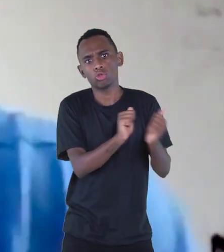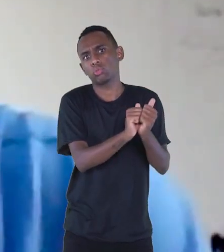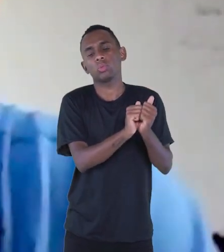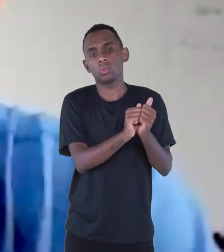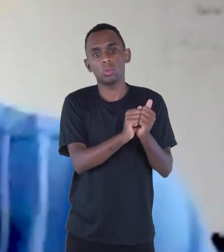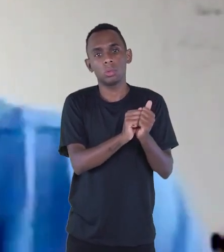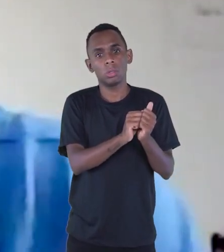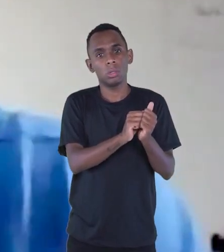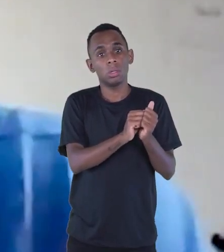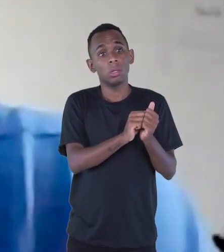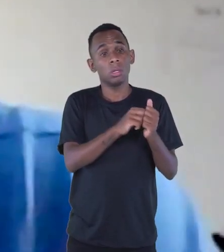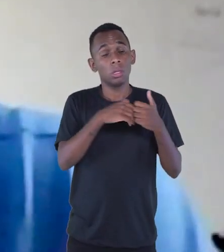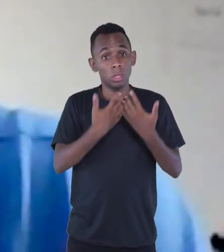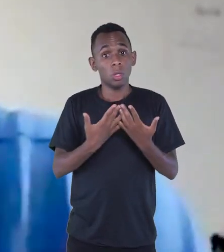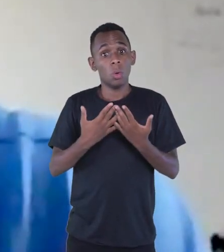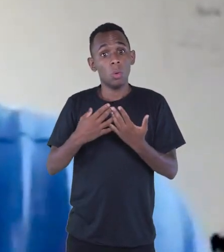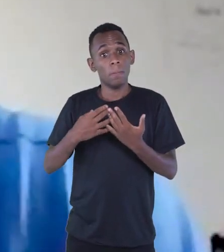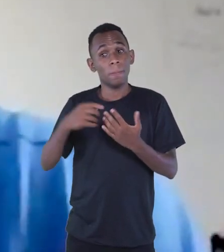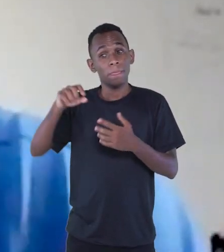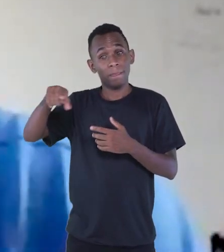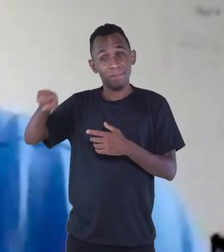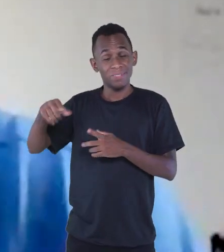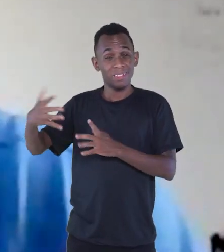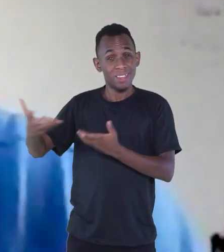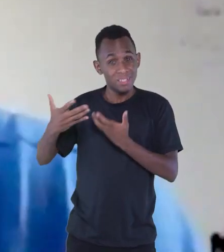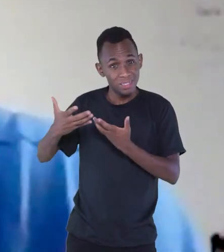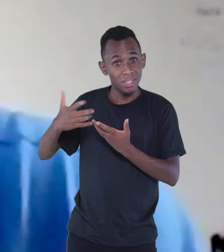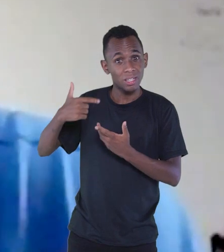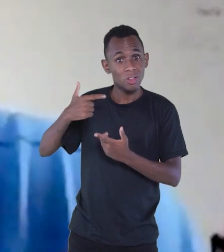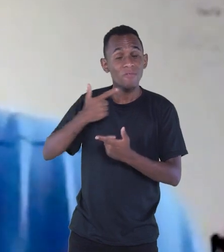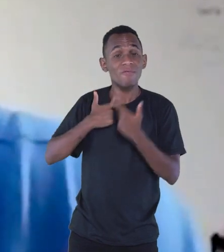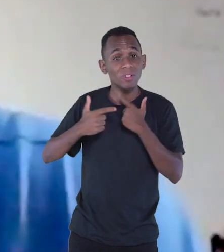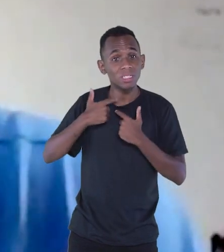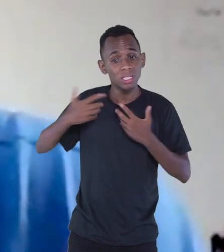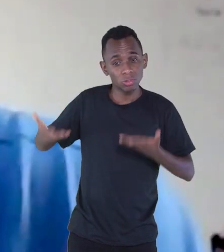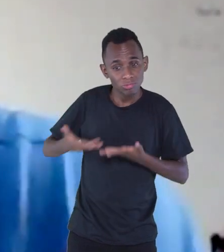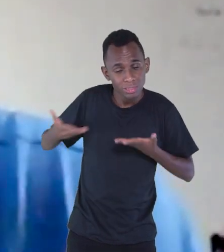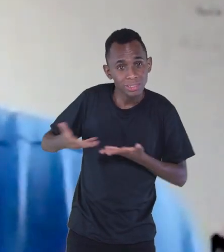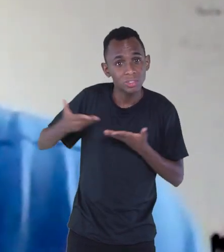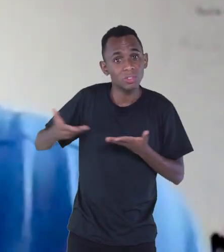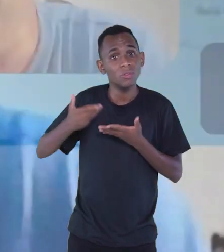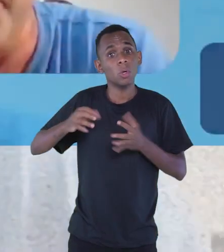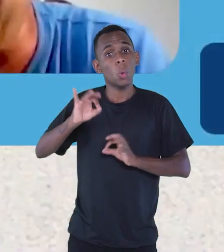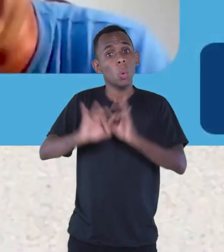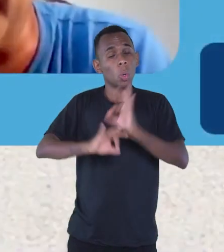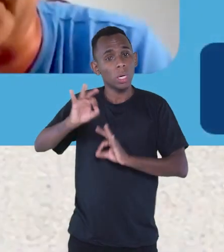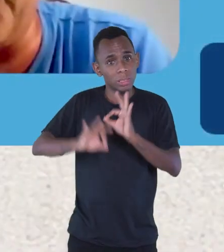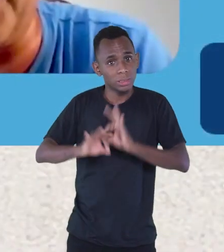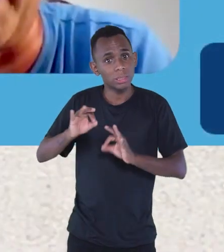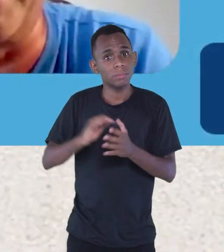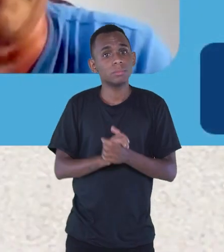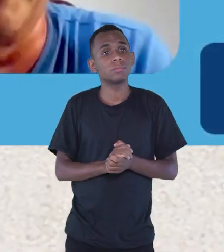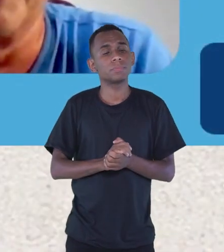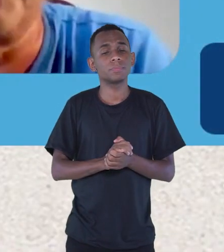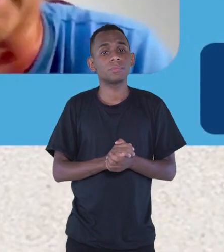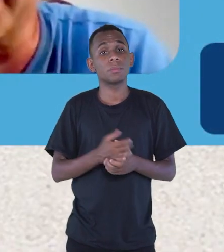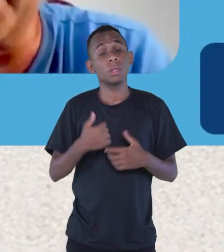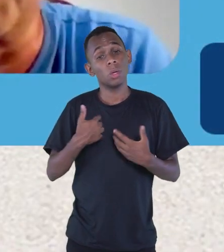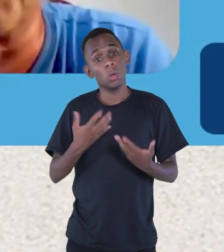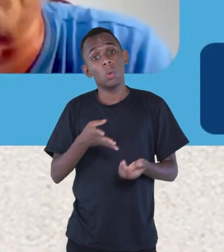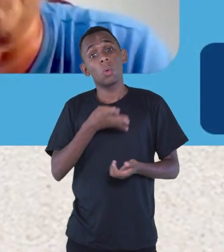E o Márcio queria que eu criasse um suplemento, mas eu não consegui. O Lázaro me emprestou algumas coisas para eu ver o Diadolim, conheci todas